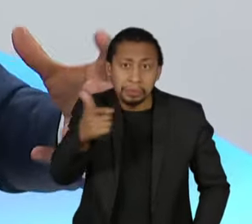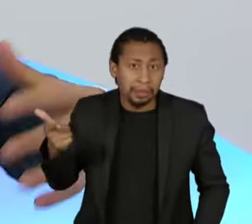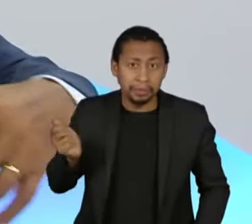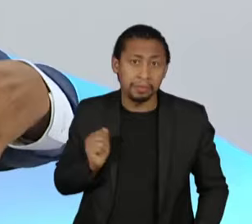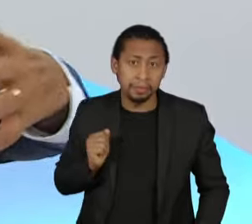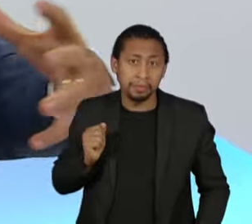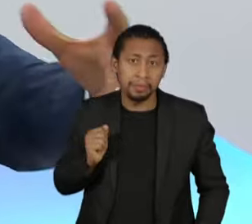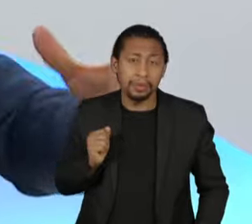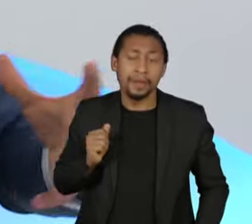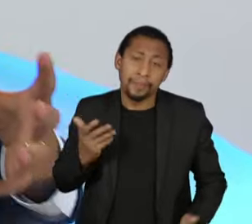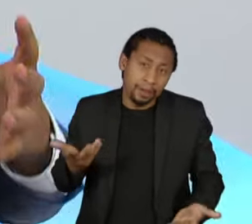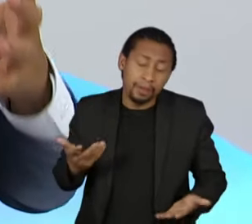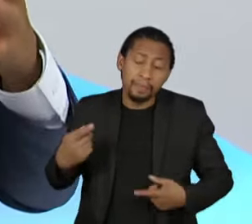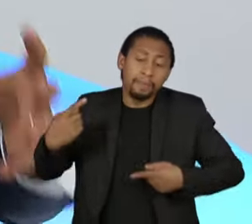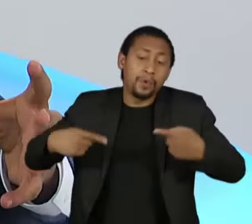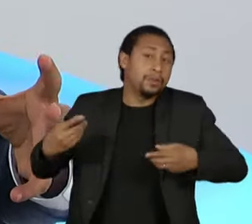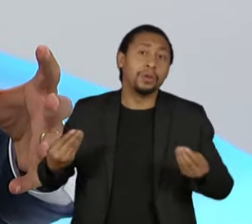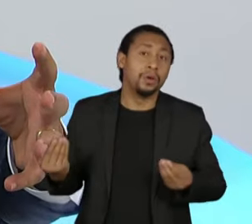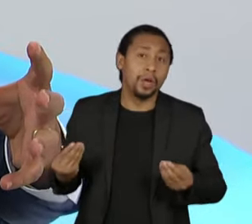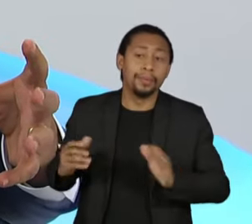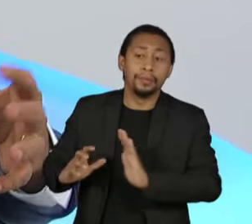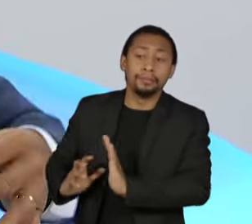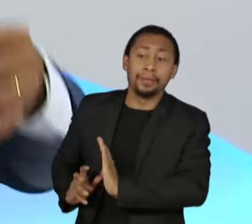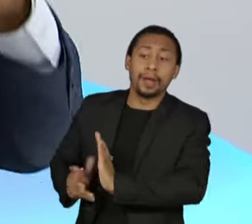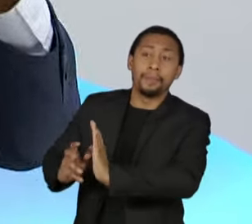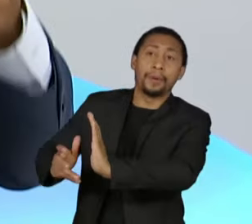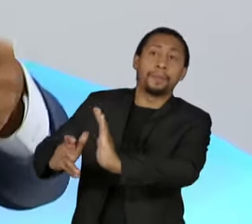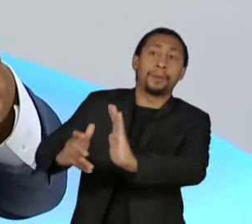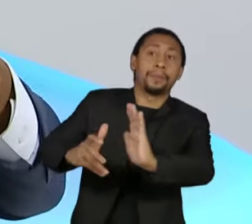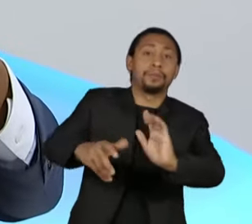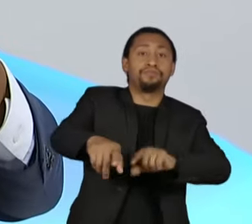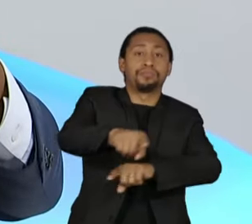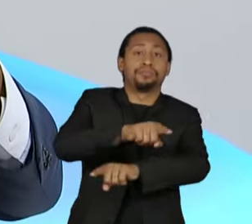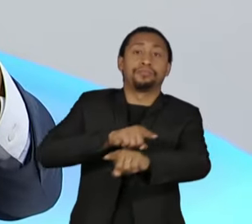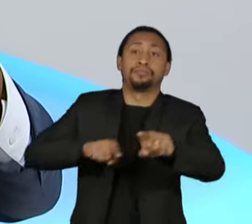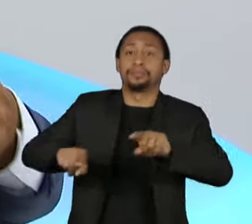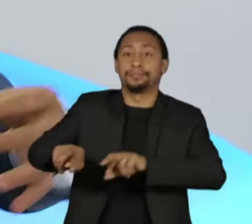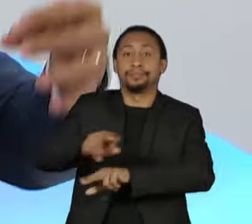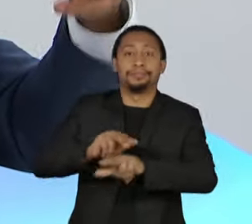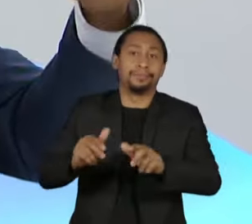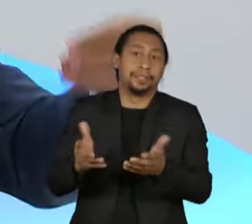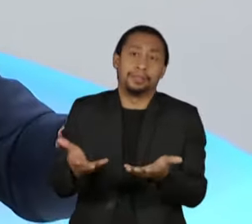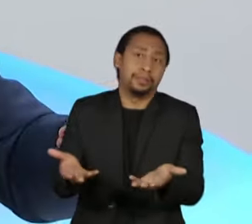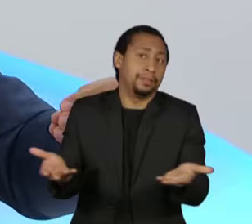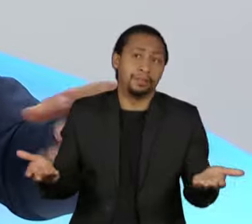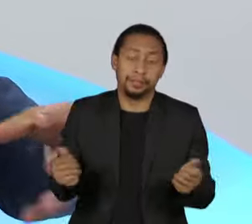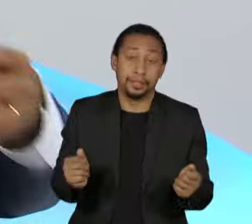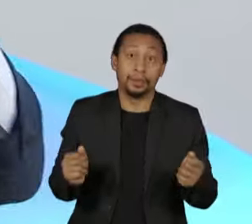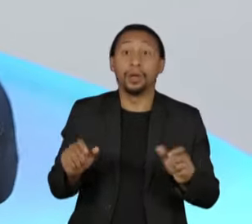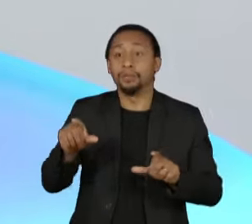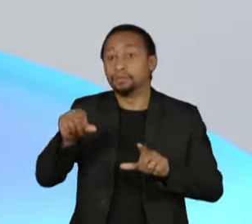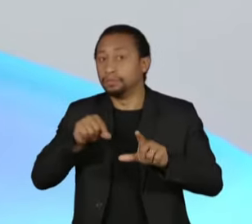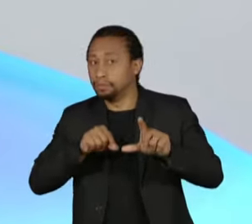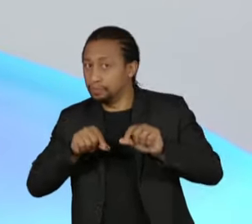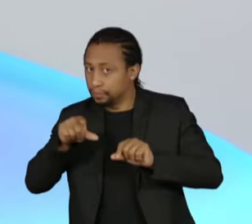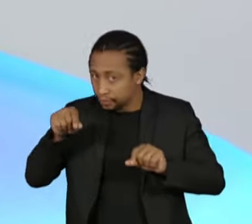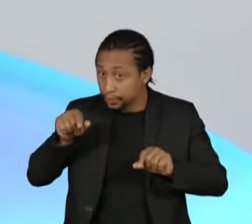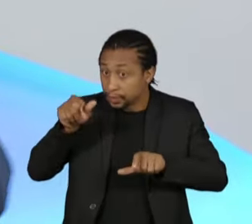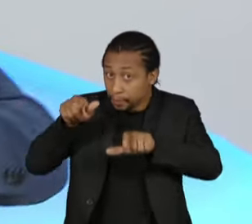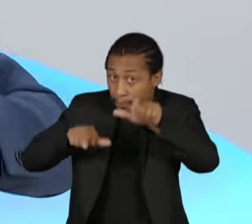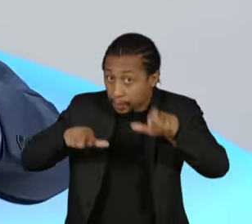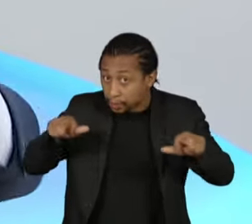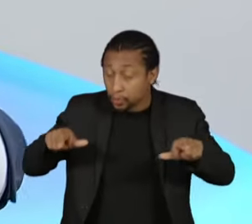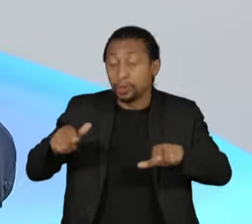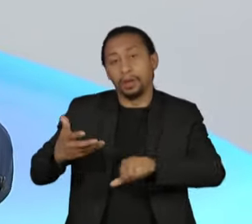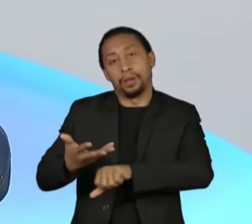variados partidos, com variados setores. Agora, com pessoas que sejam qualificadas, que tenham condições